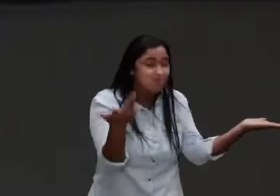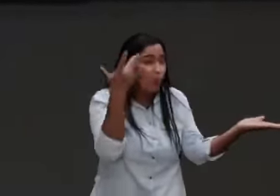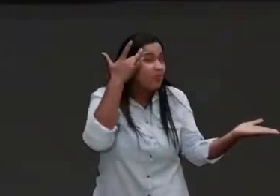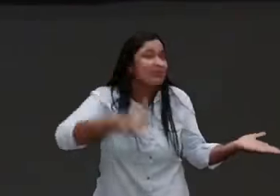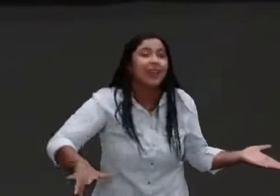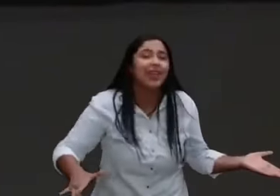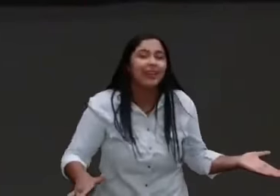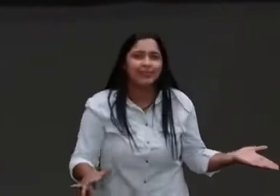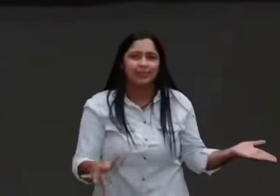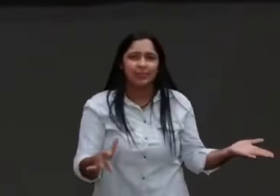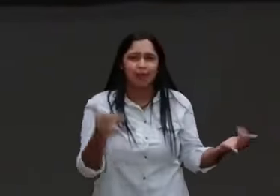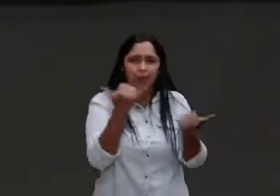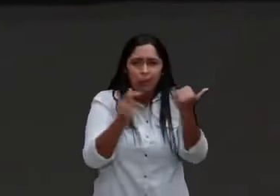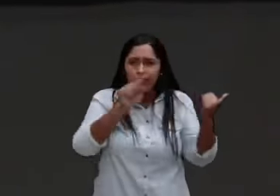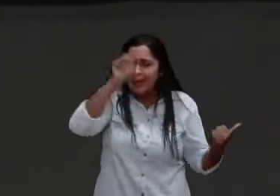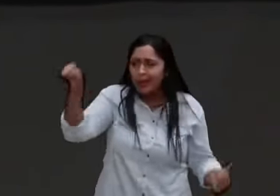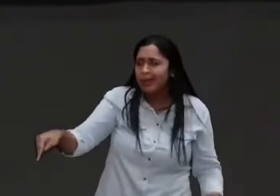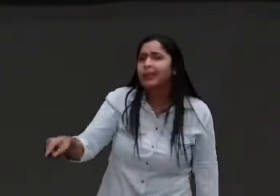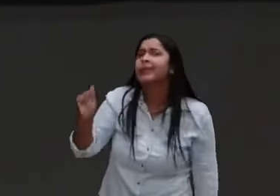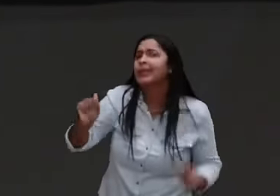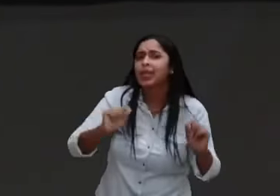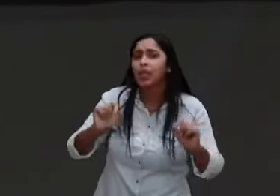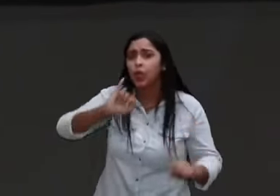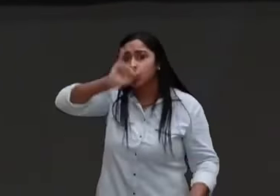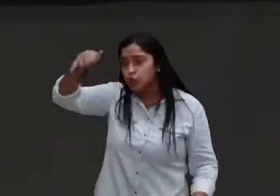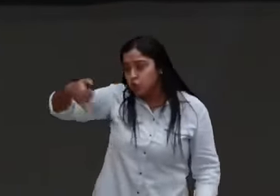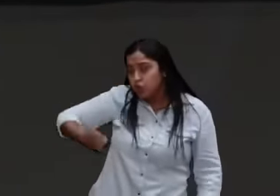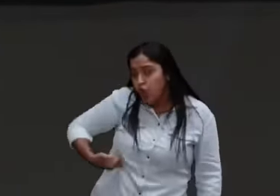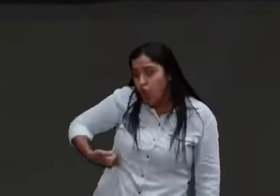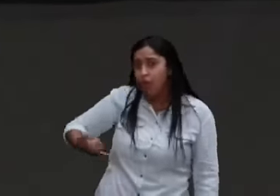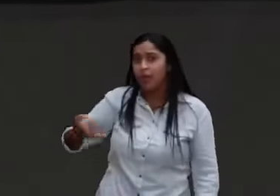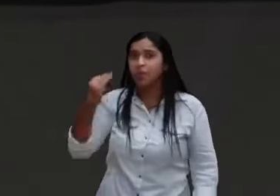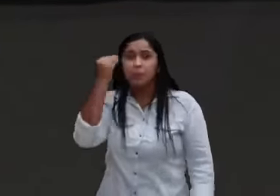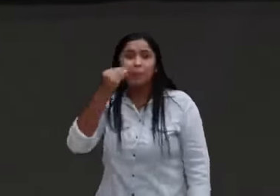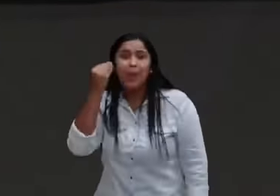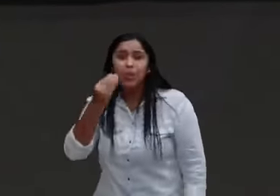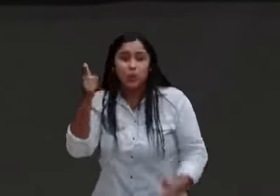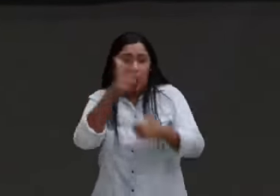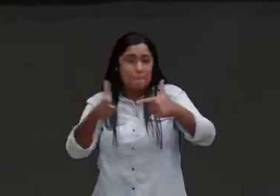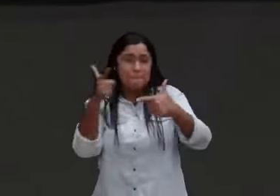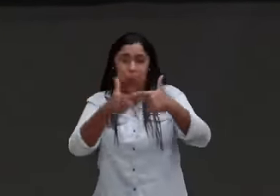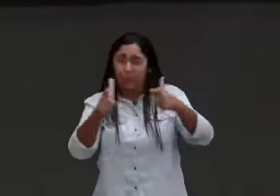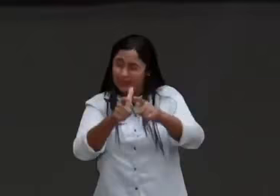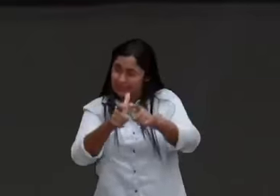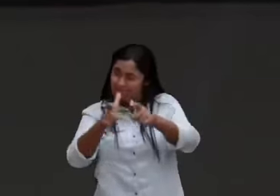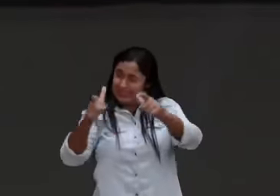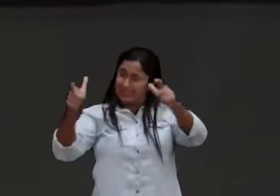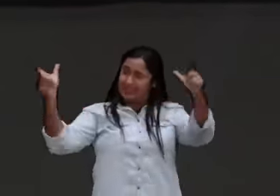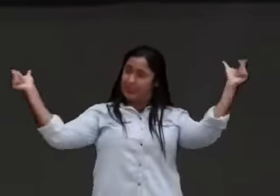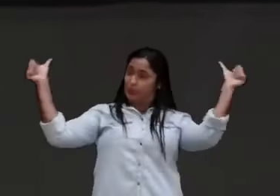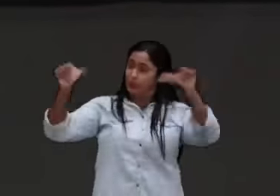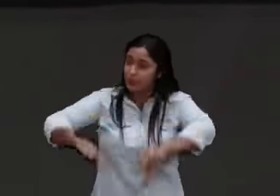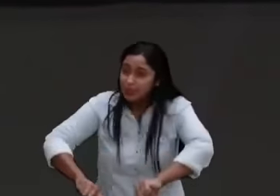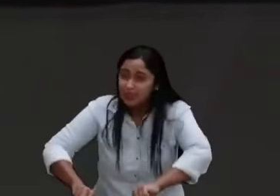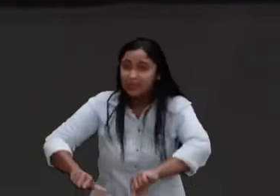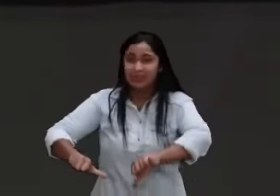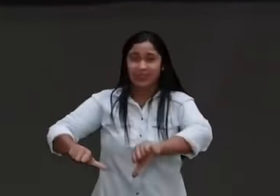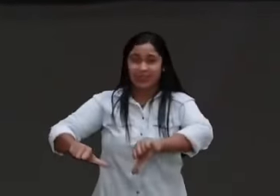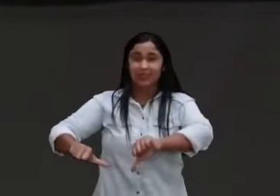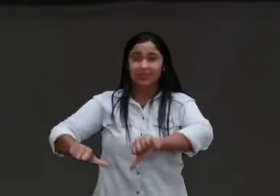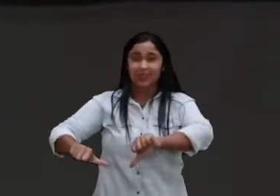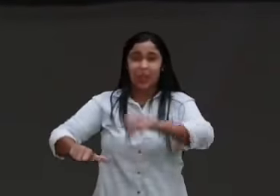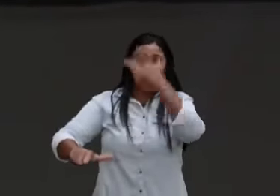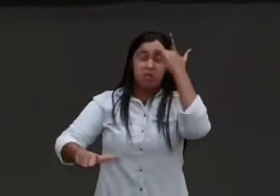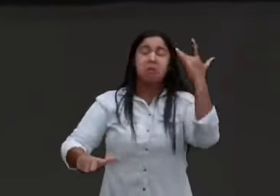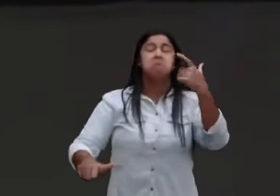Jó passou pelo que passou, era o homem mais santo da terra, e tem gente que acha, que está acima do bem e do mal, não chega nem nos pés do Jó,